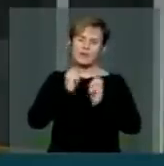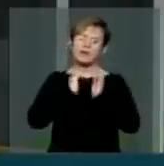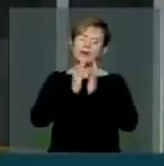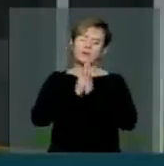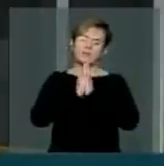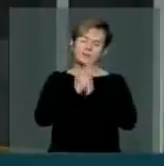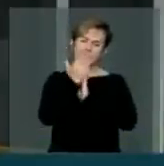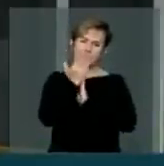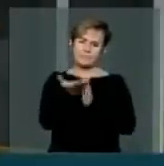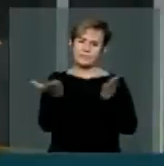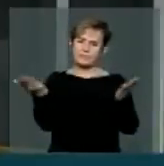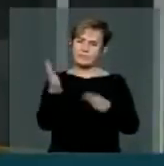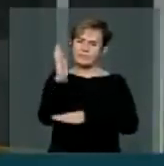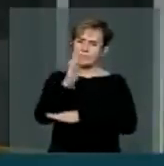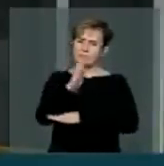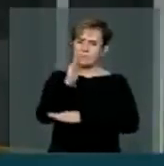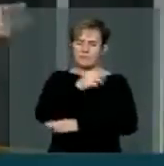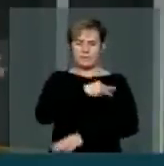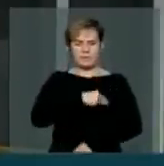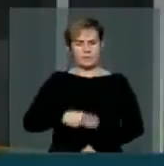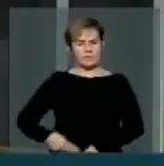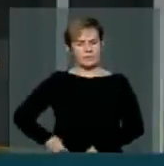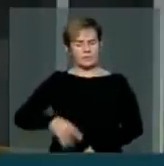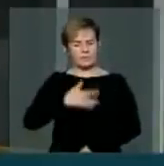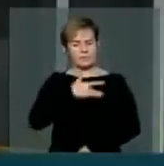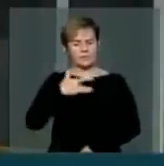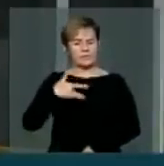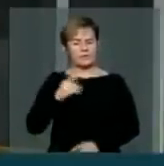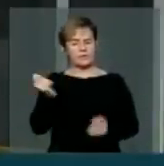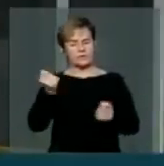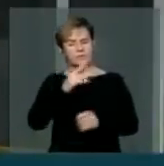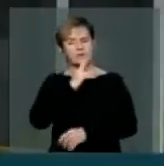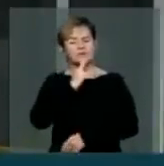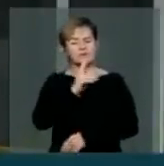hoje à tarde o ministro da Saúde diga sim a esse congresso e ao Brasil. Muito obrigado.